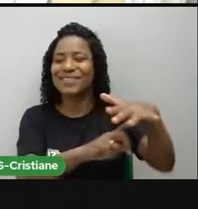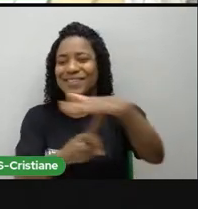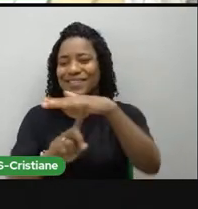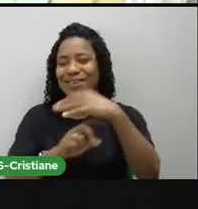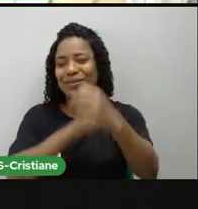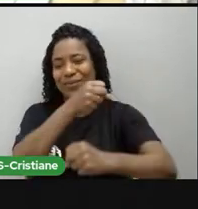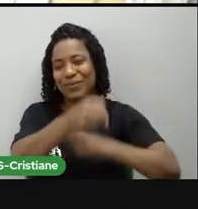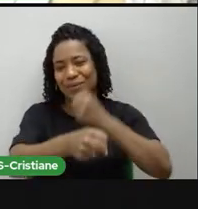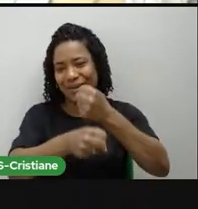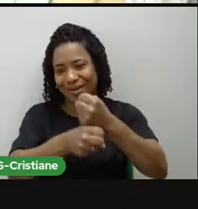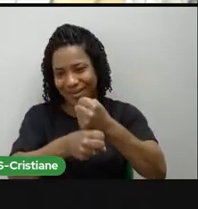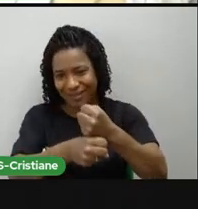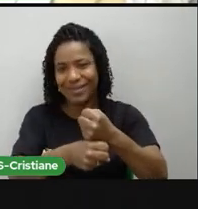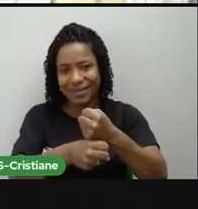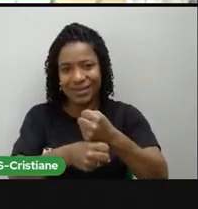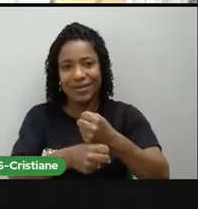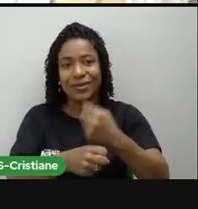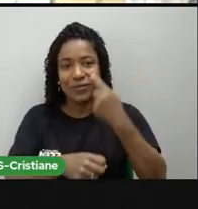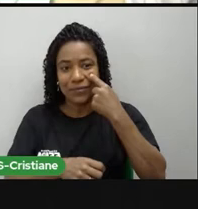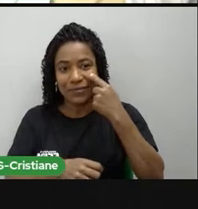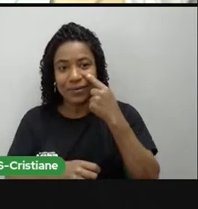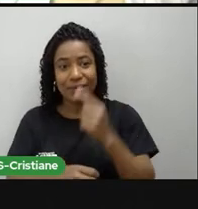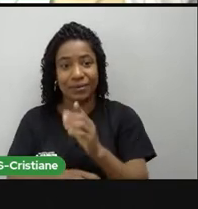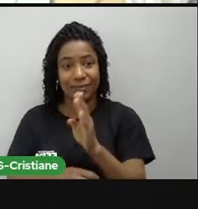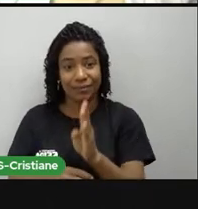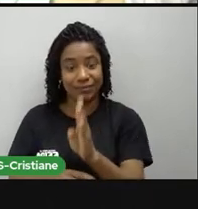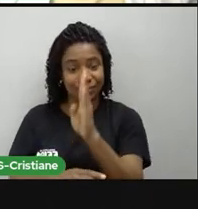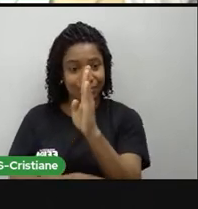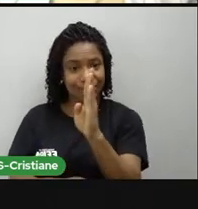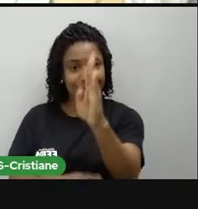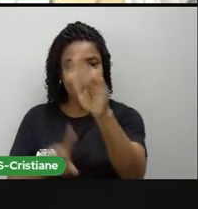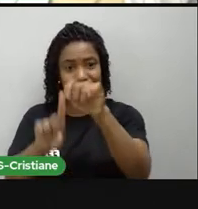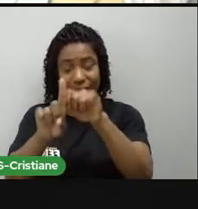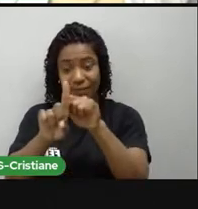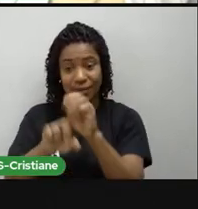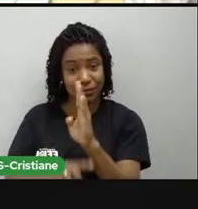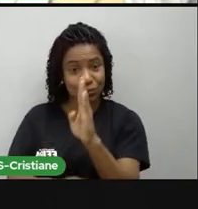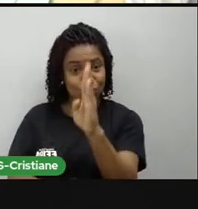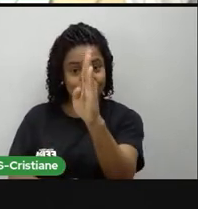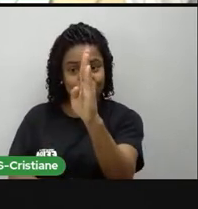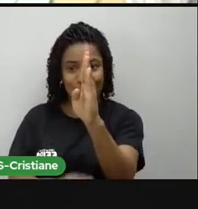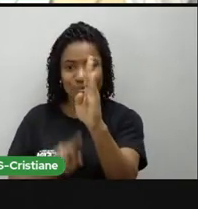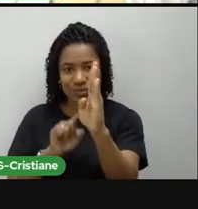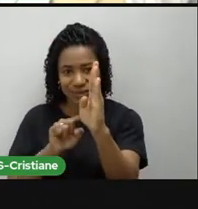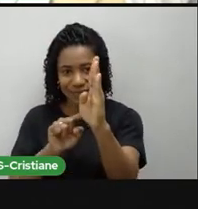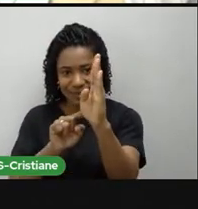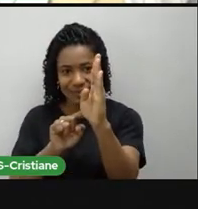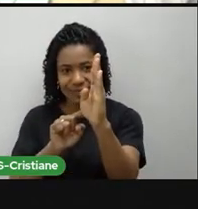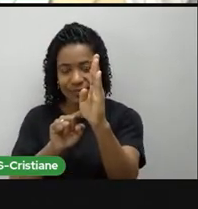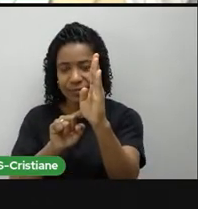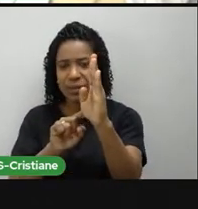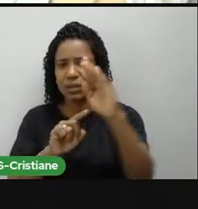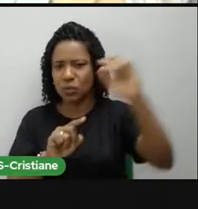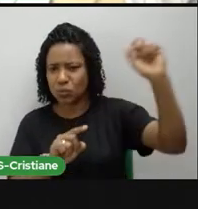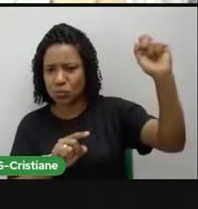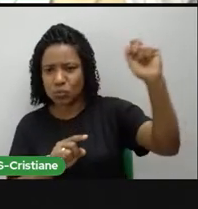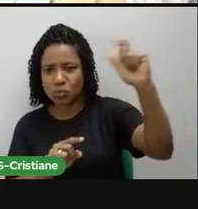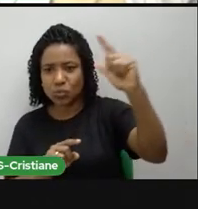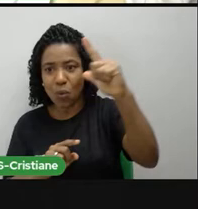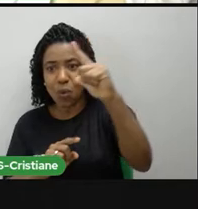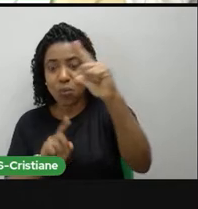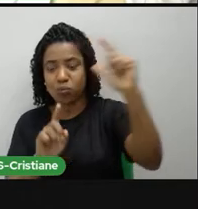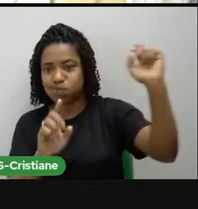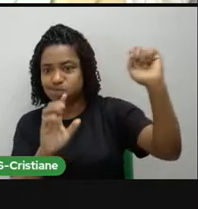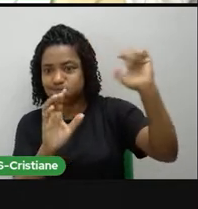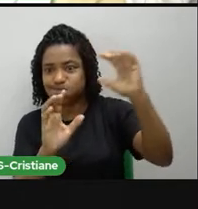ano. Então, eu percebo que aqui o grau de iluminação é total dessa face da Terra. Aqui eu já